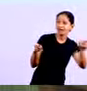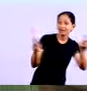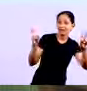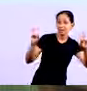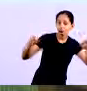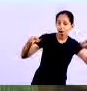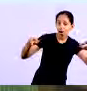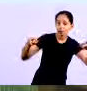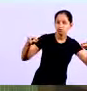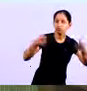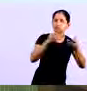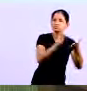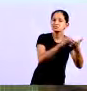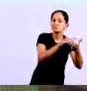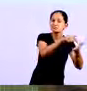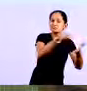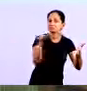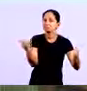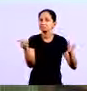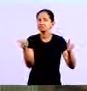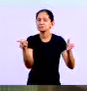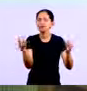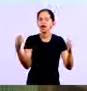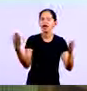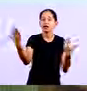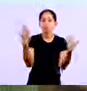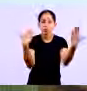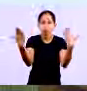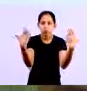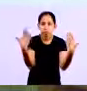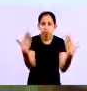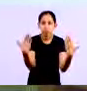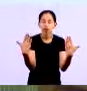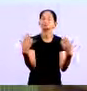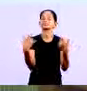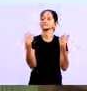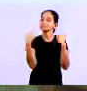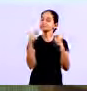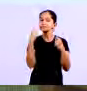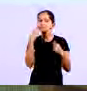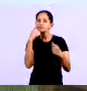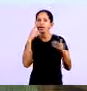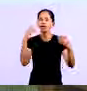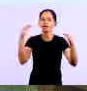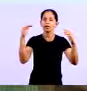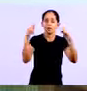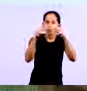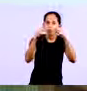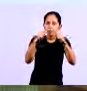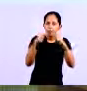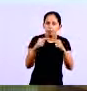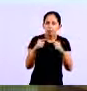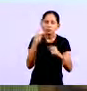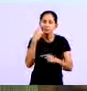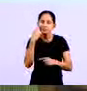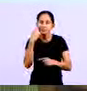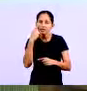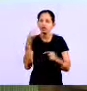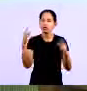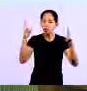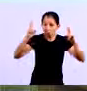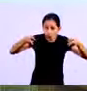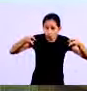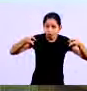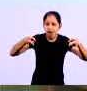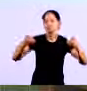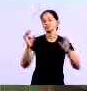saber Se tem algum problema na sua conta Certo Só pelo saldo Se você não tem o controle Você vai ter que verificar Conta por conta no extrato Né Se você faz os lanç